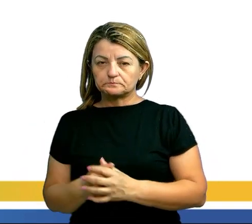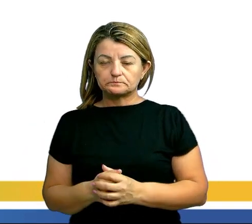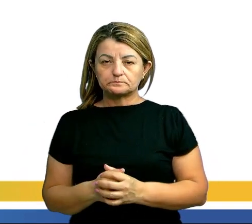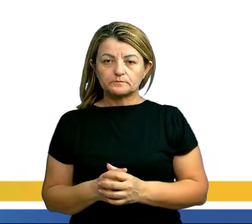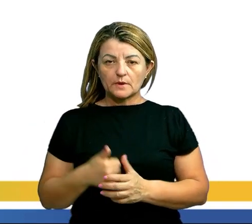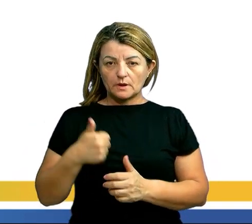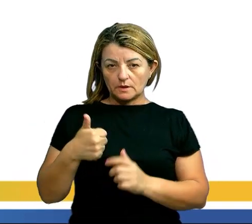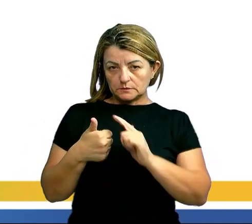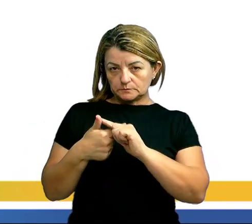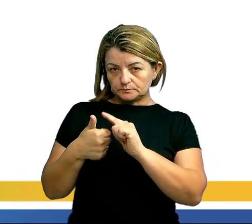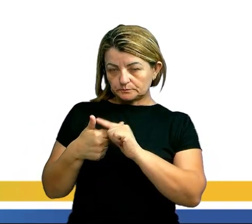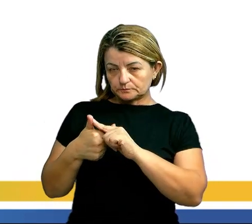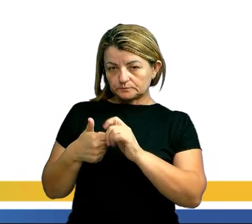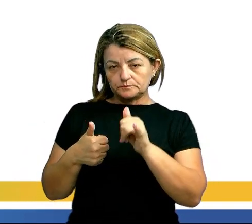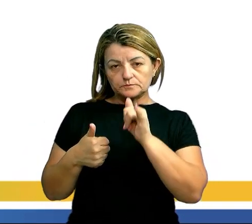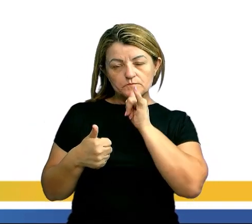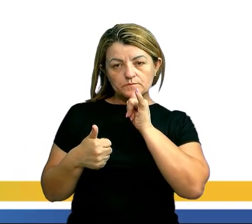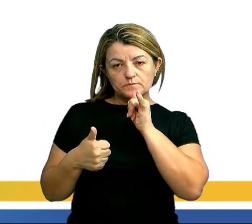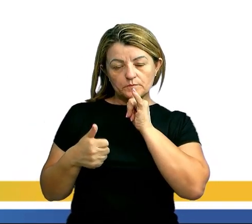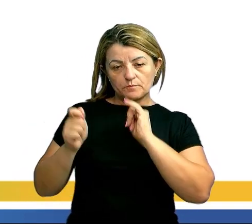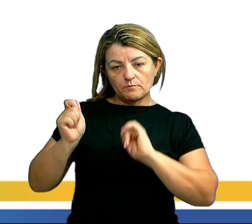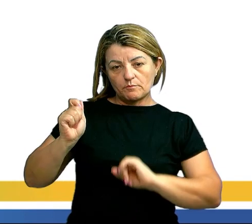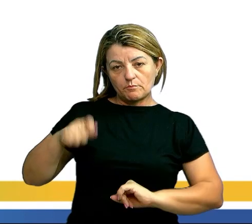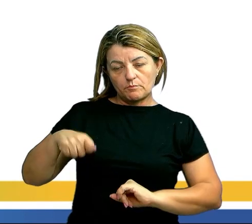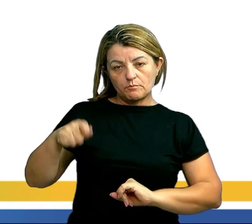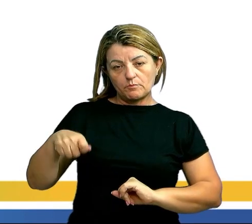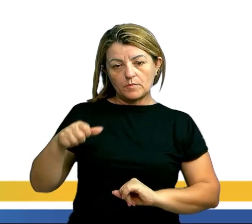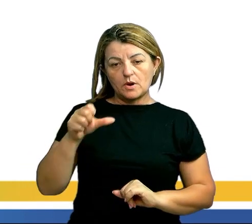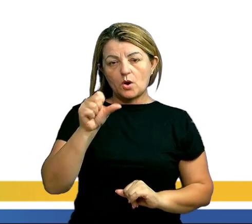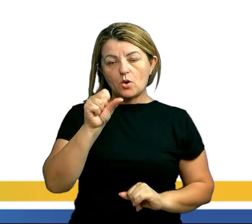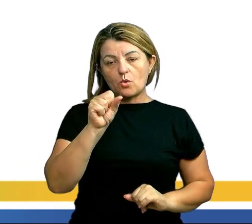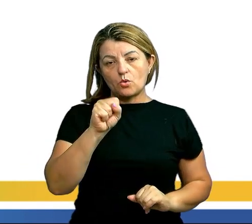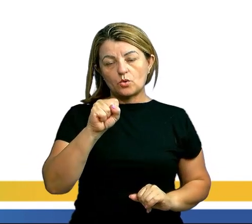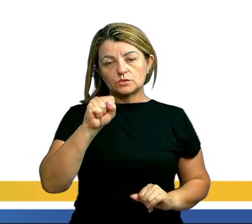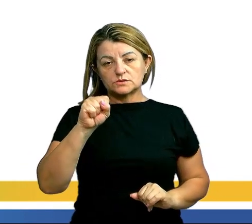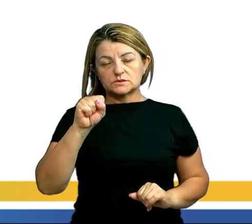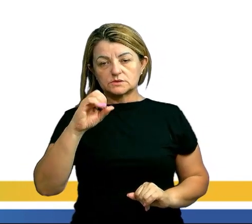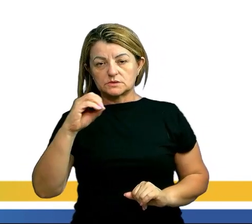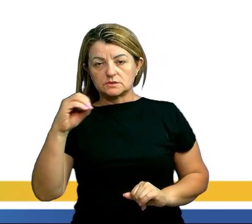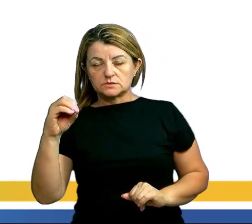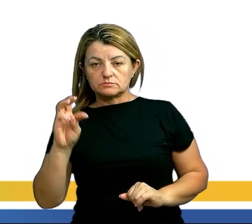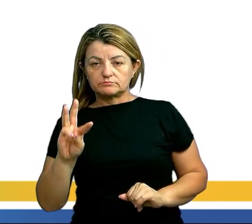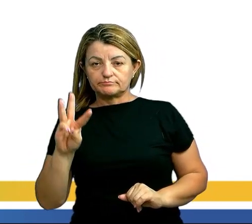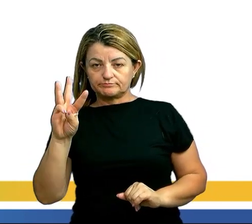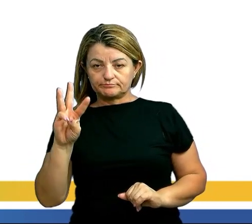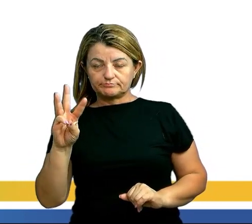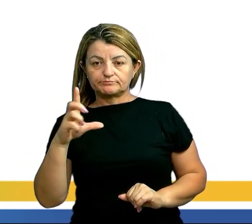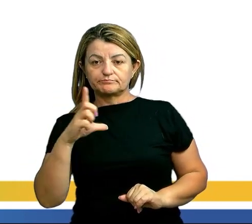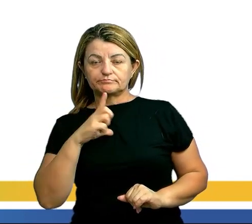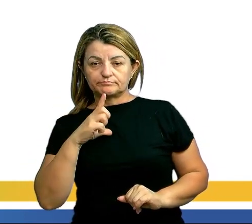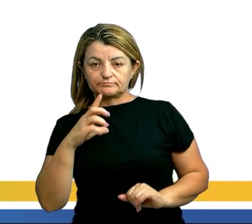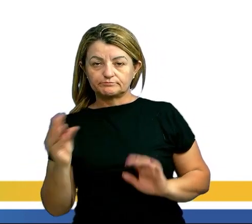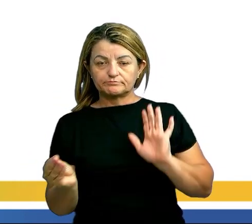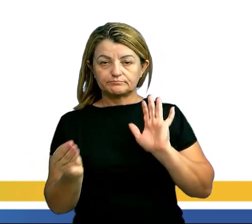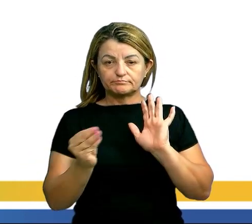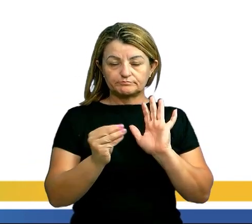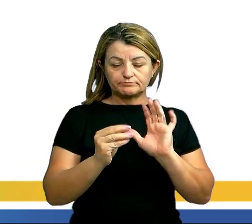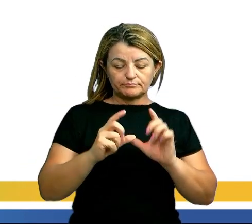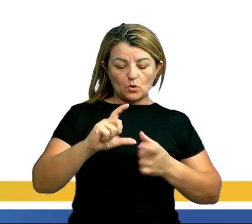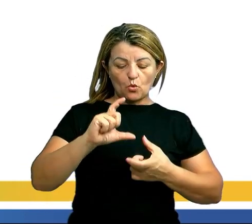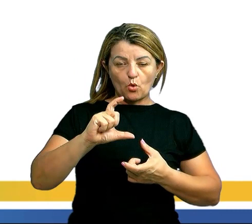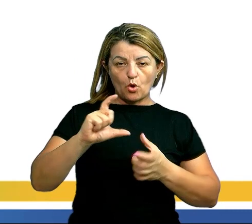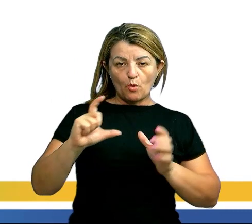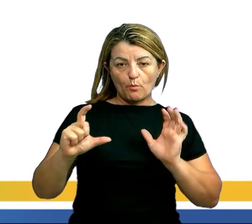No primeiro modelo do forno 1, de potência nominal de 800 watts, ele colocou 200 ml de água a 25